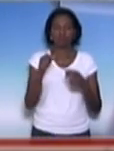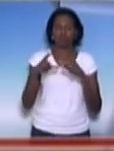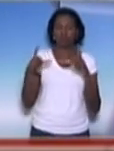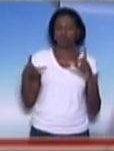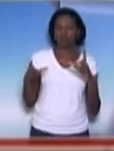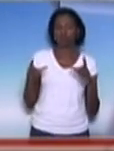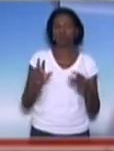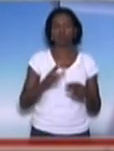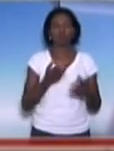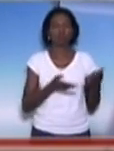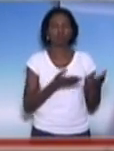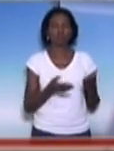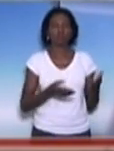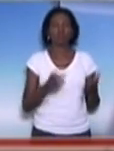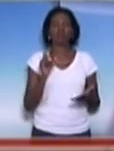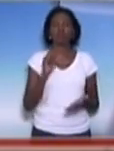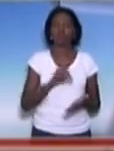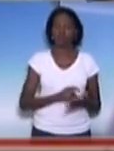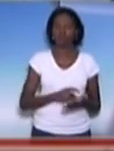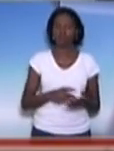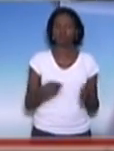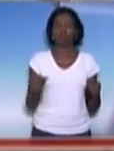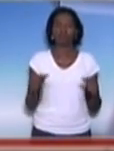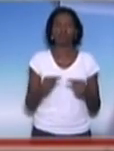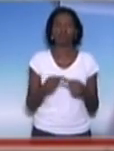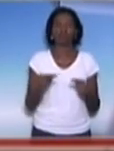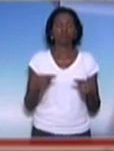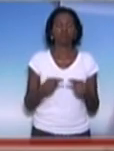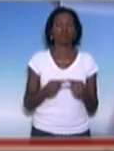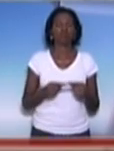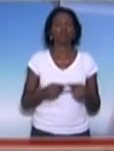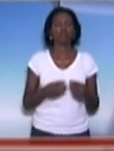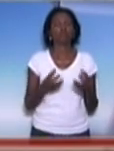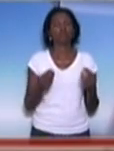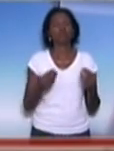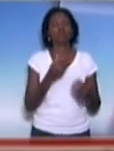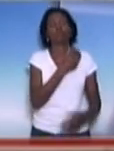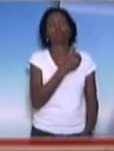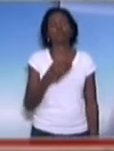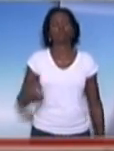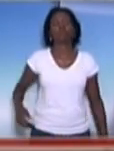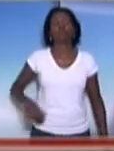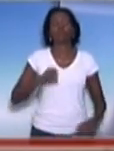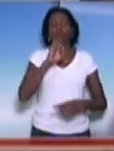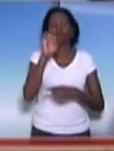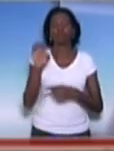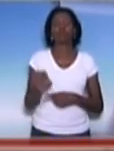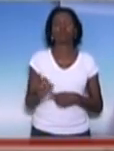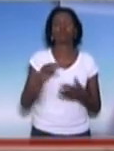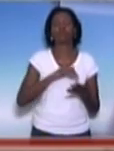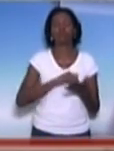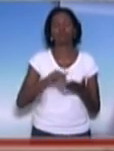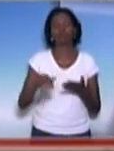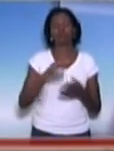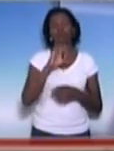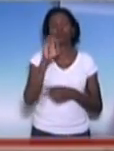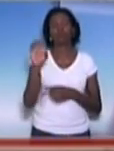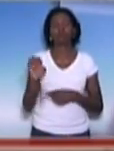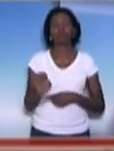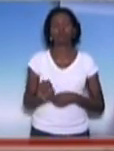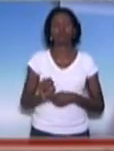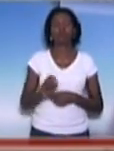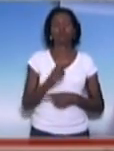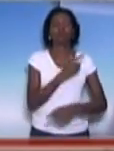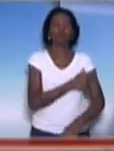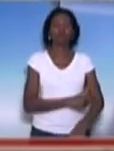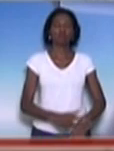e que, na verdade, são distorções que interessam muito ao governo estadual, à Secretaria Estadual